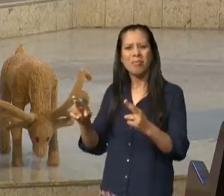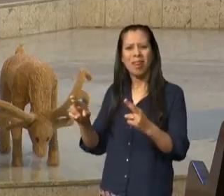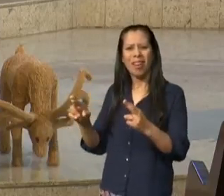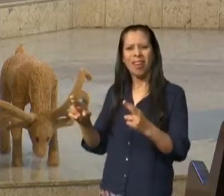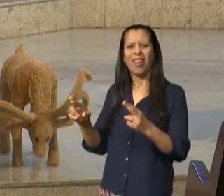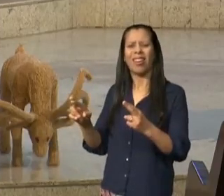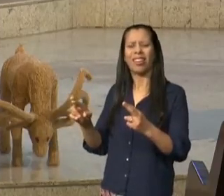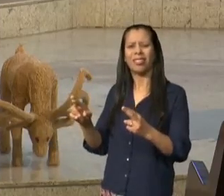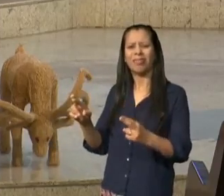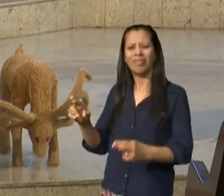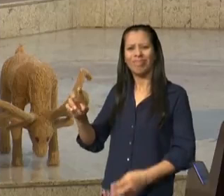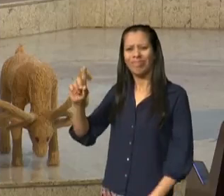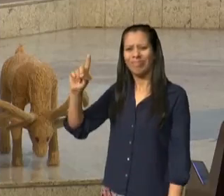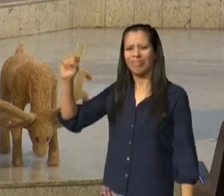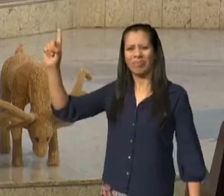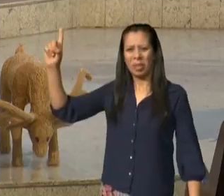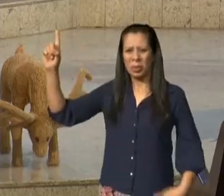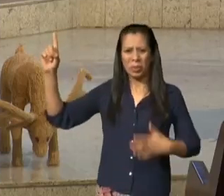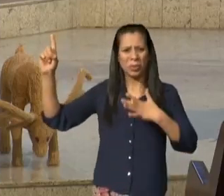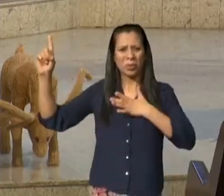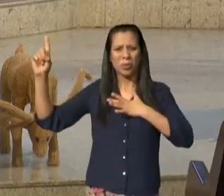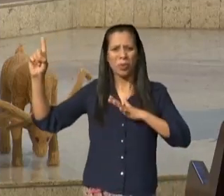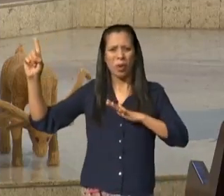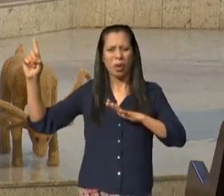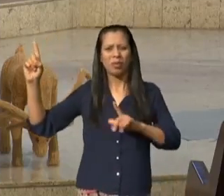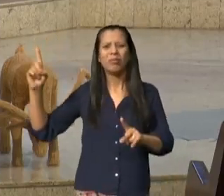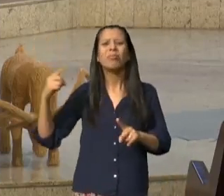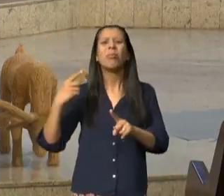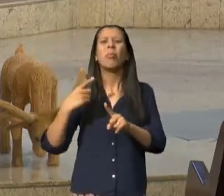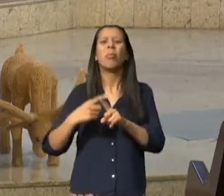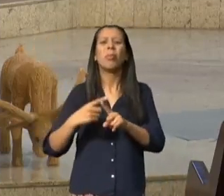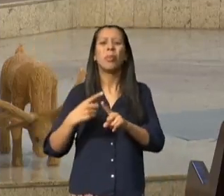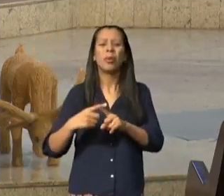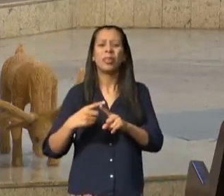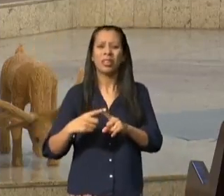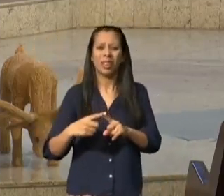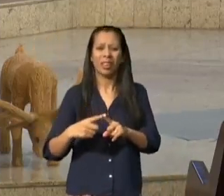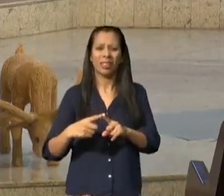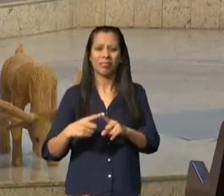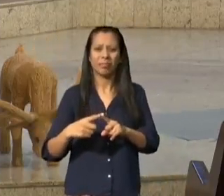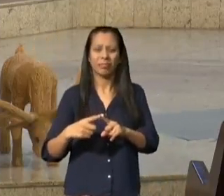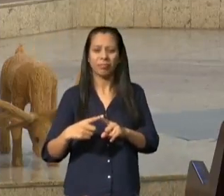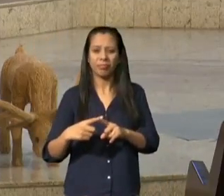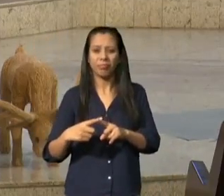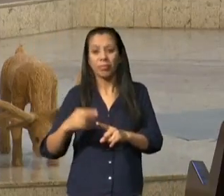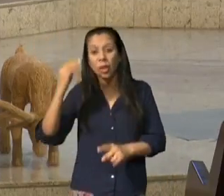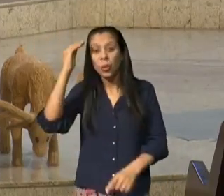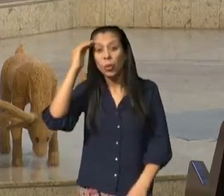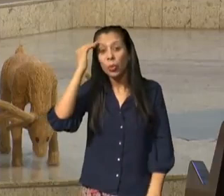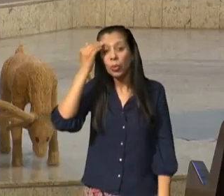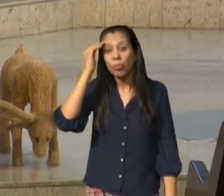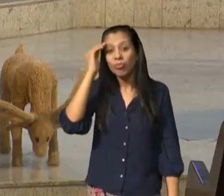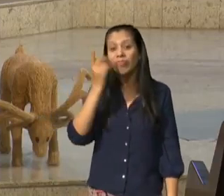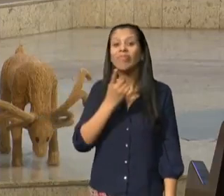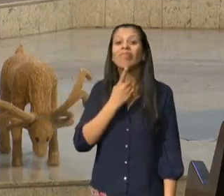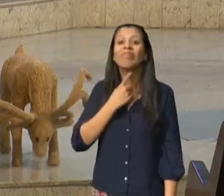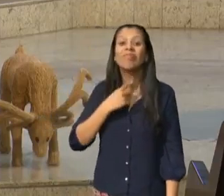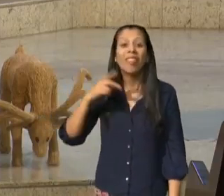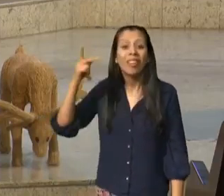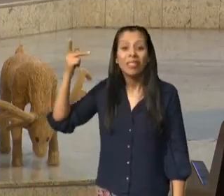murmuração é o princípio daqueles que são inimigos de Deus as pessoas